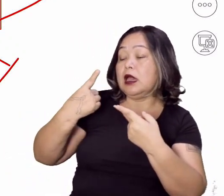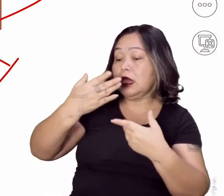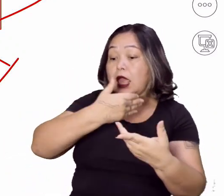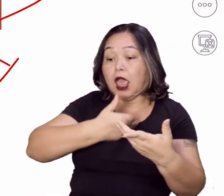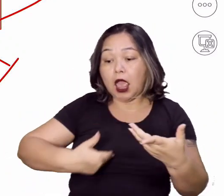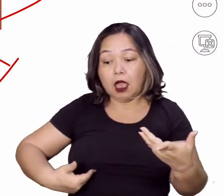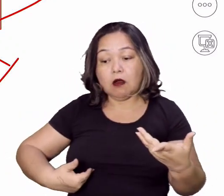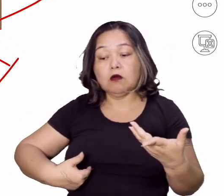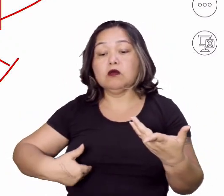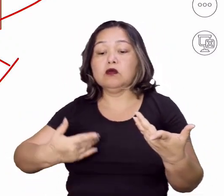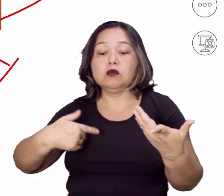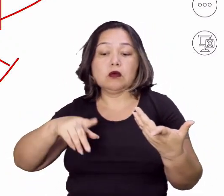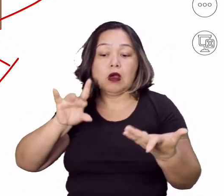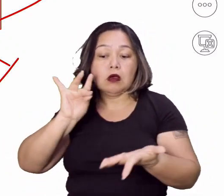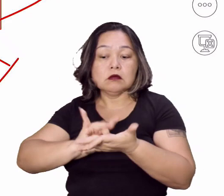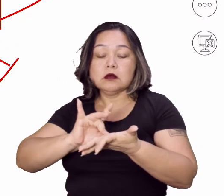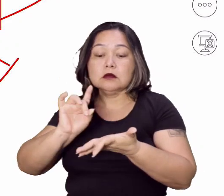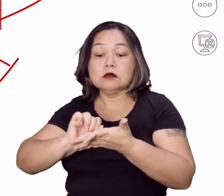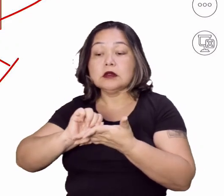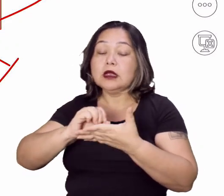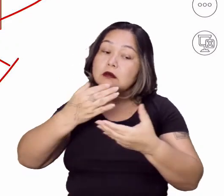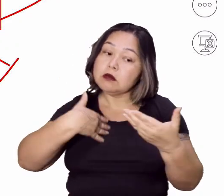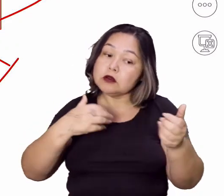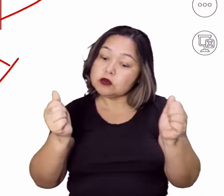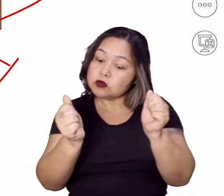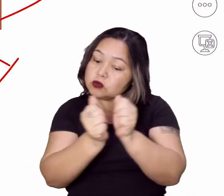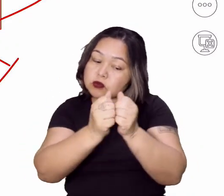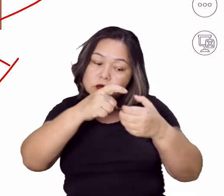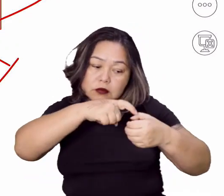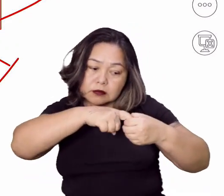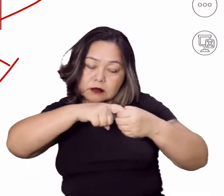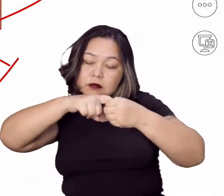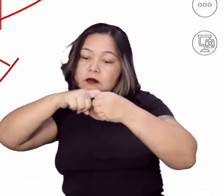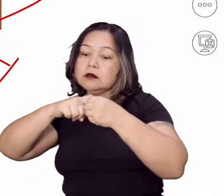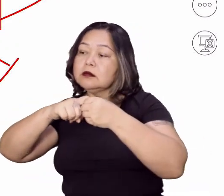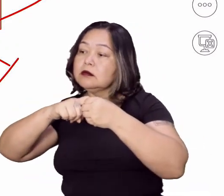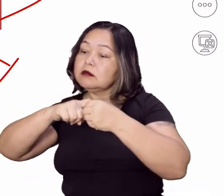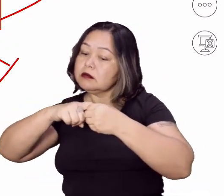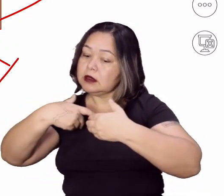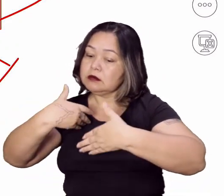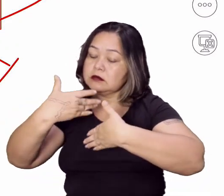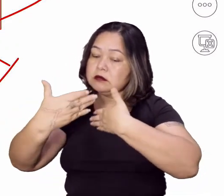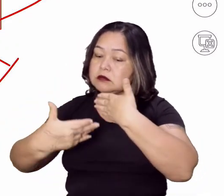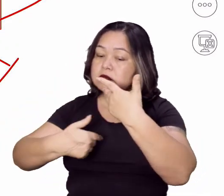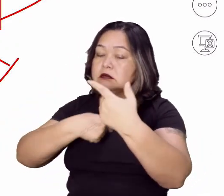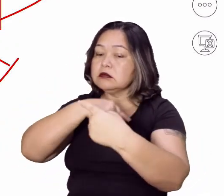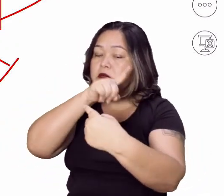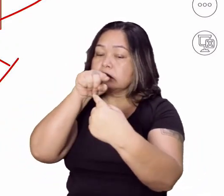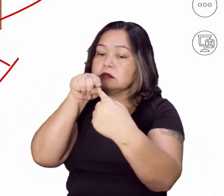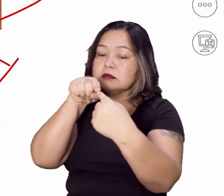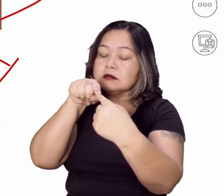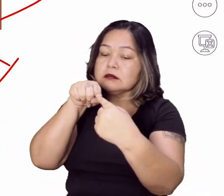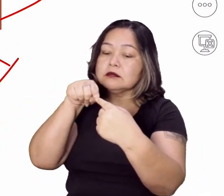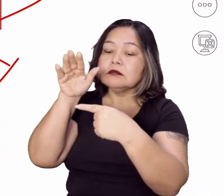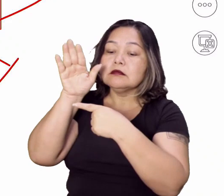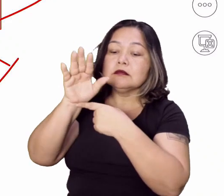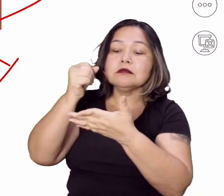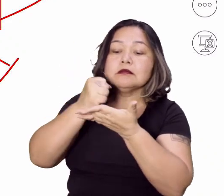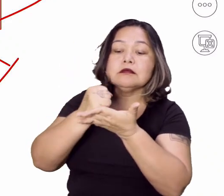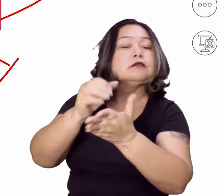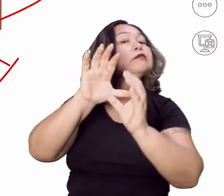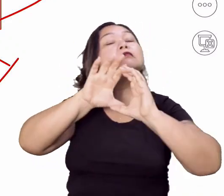poder público, mas ele pode atuar junto ao poder público para estabelecer um objetivo, para ajudar uma